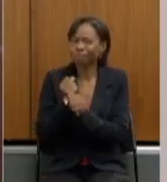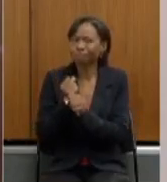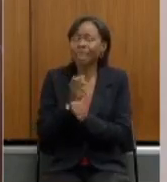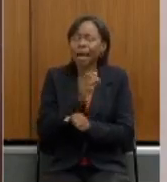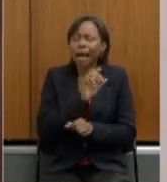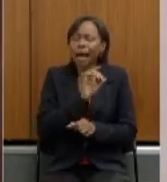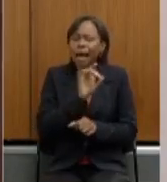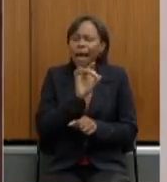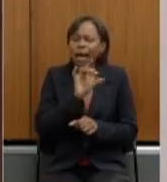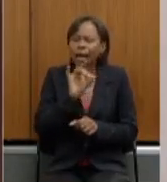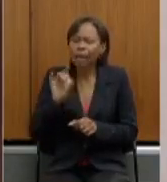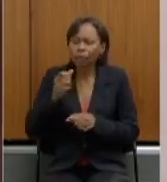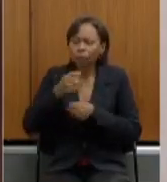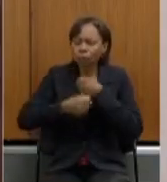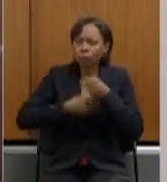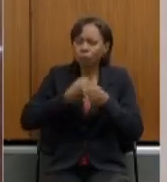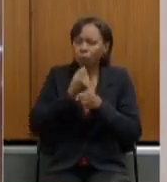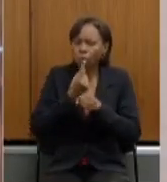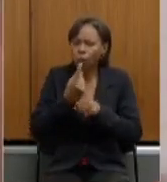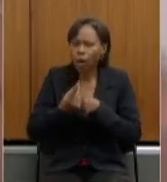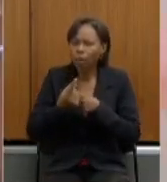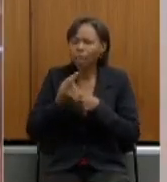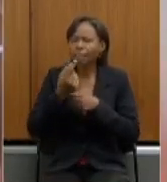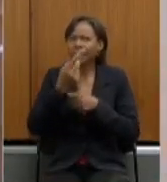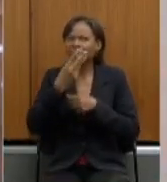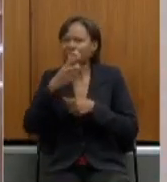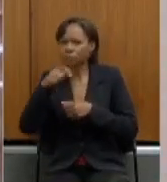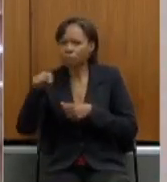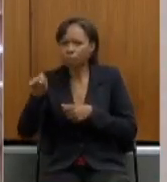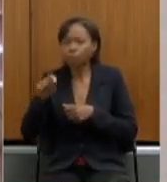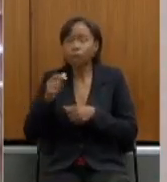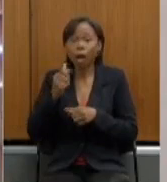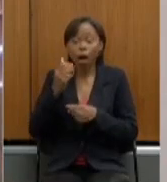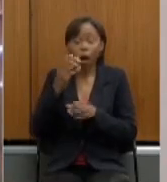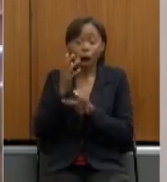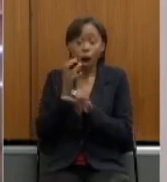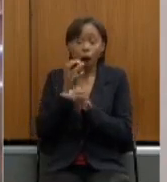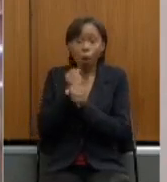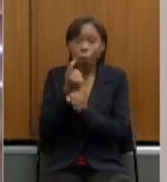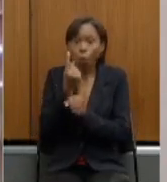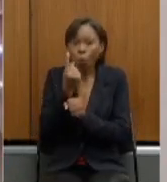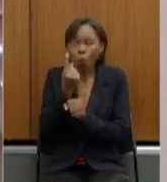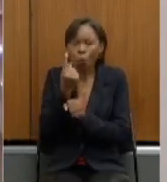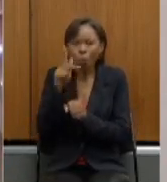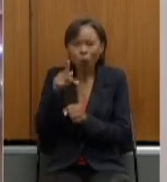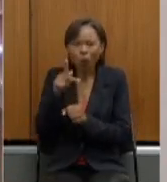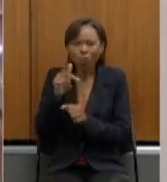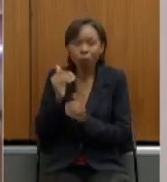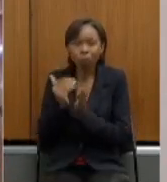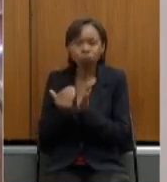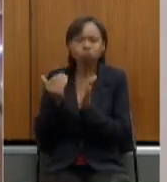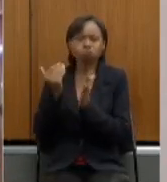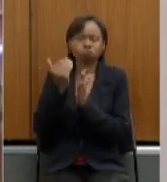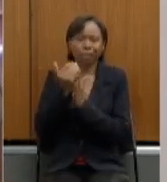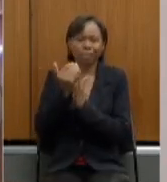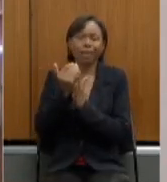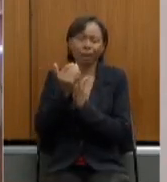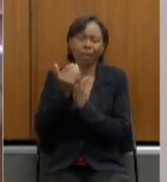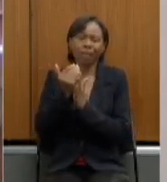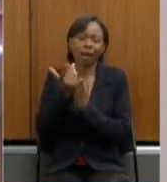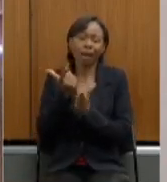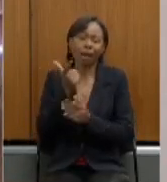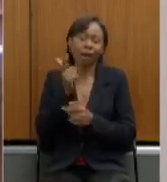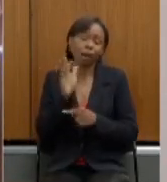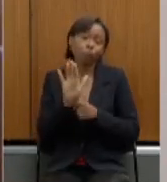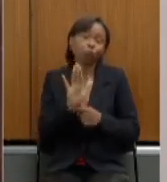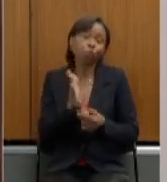aumentar um ponto isso diminuiu a idade para se conseguir 100% da aposentadoria